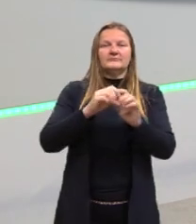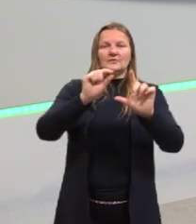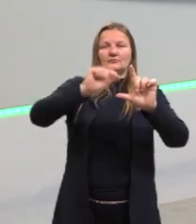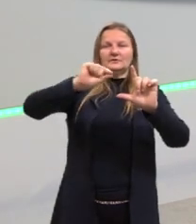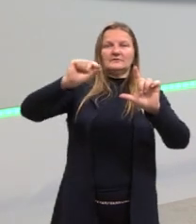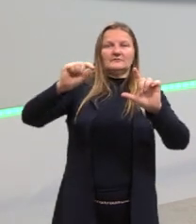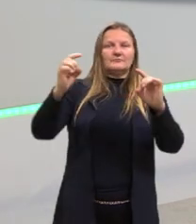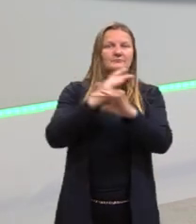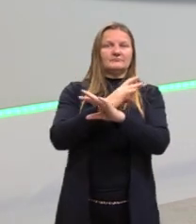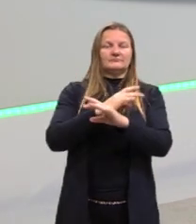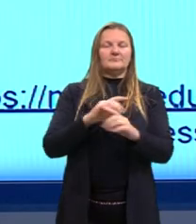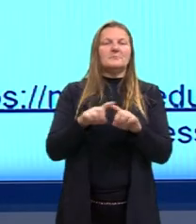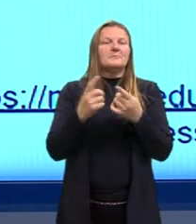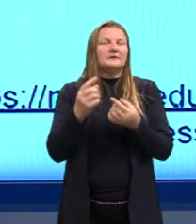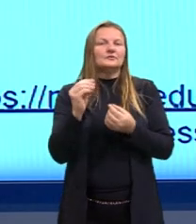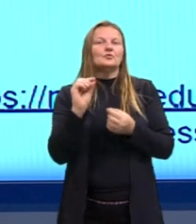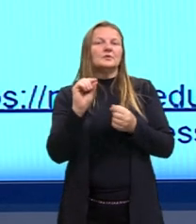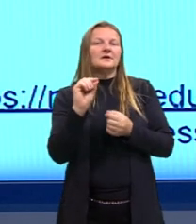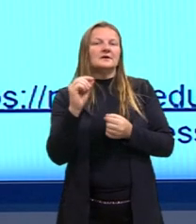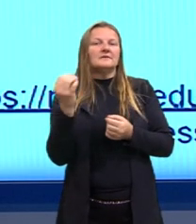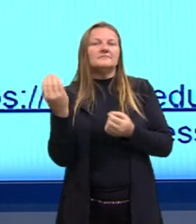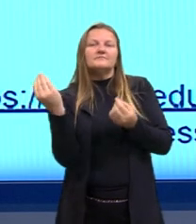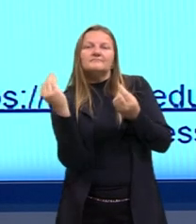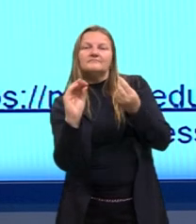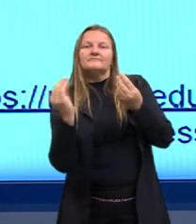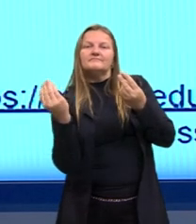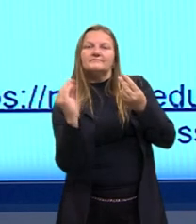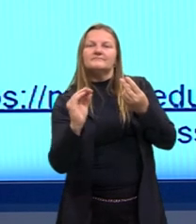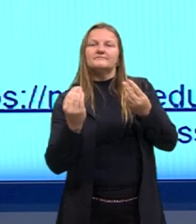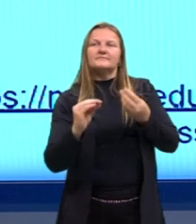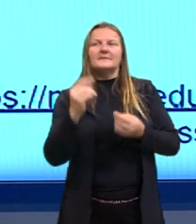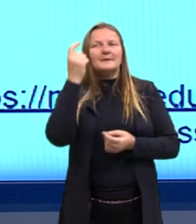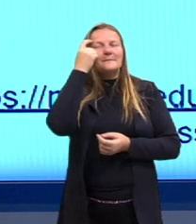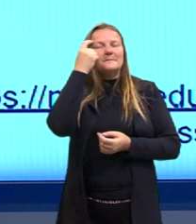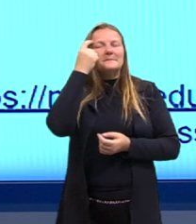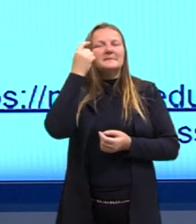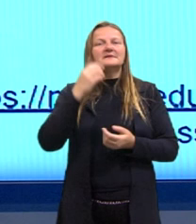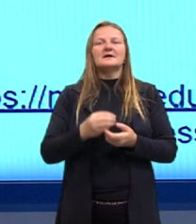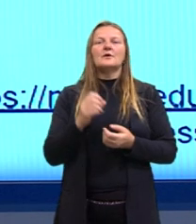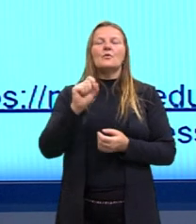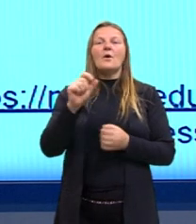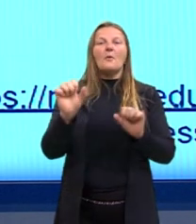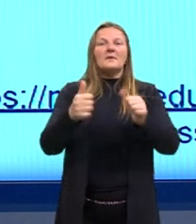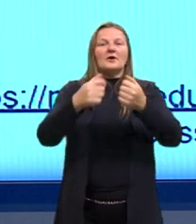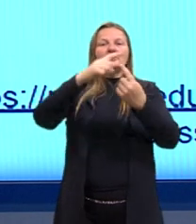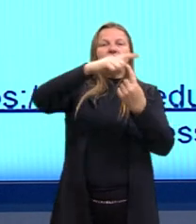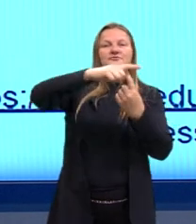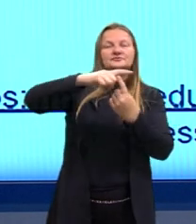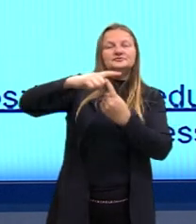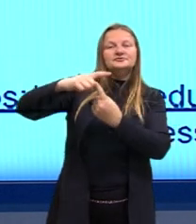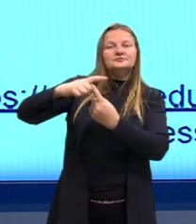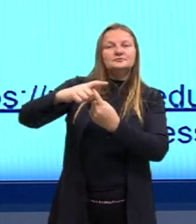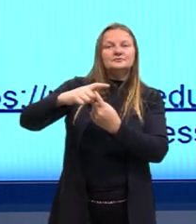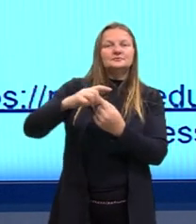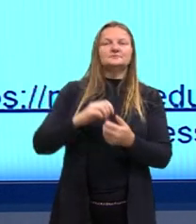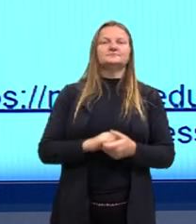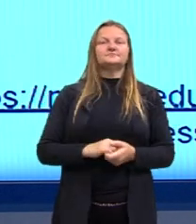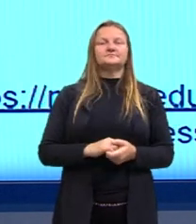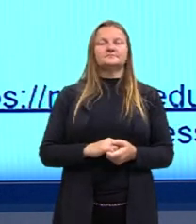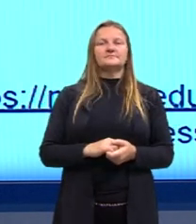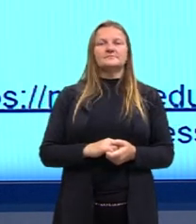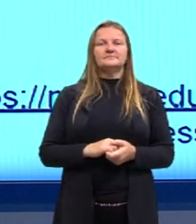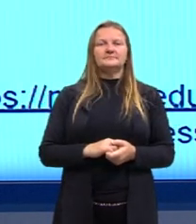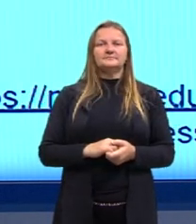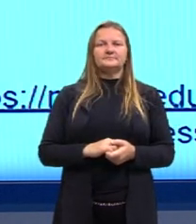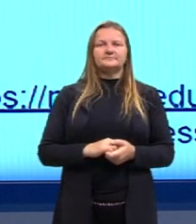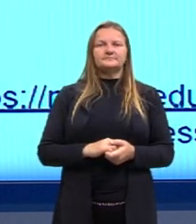está pronto. Mas o que é muito importante? Nós pensarmos também qual é o melhor tipo de gráfico que eu vou utilizar, ou